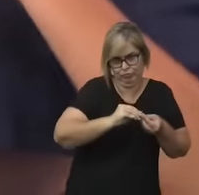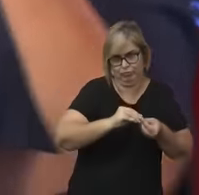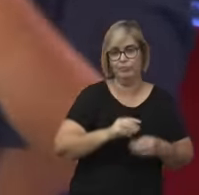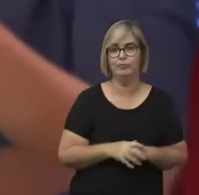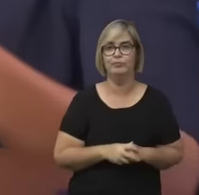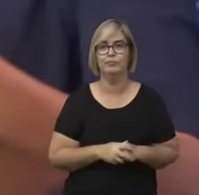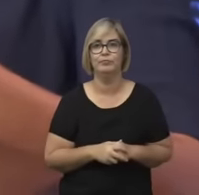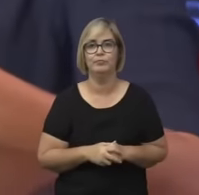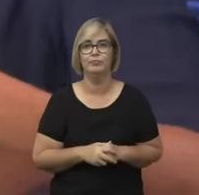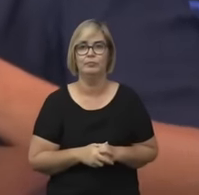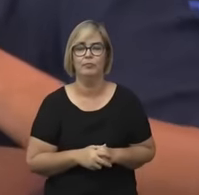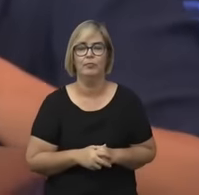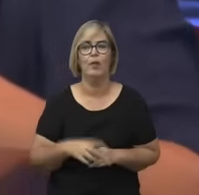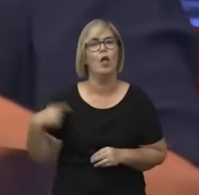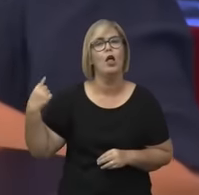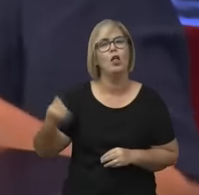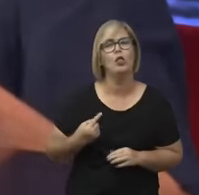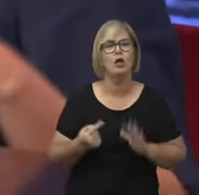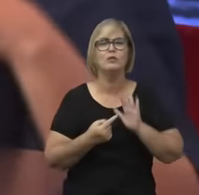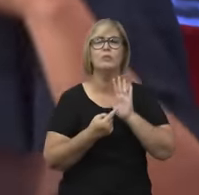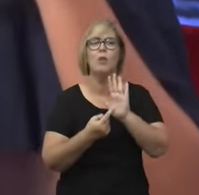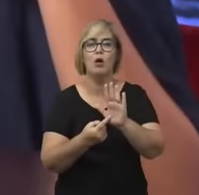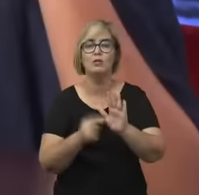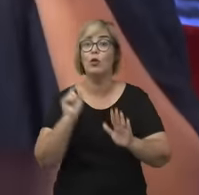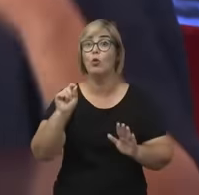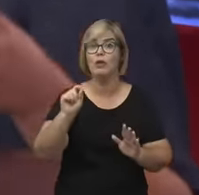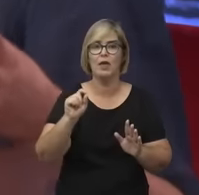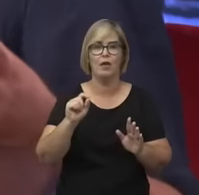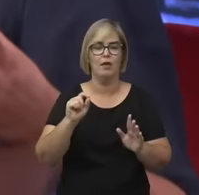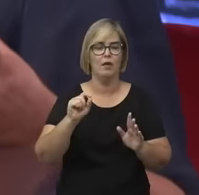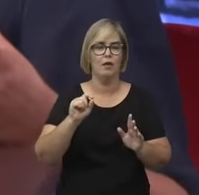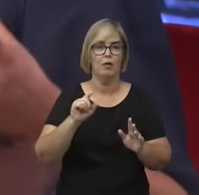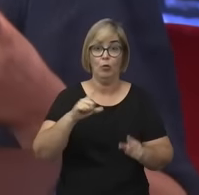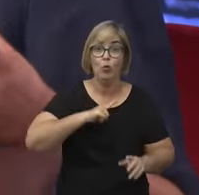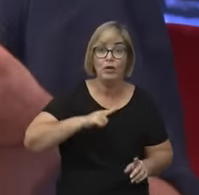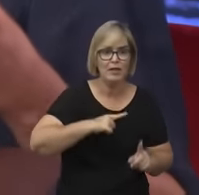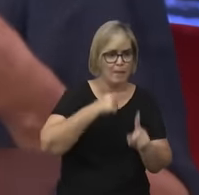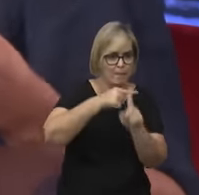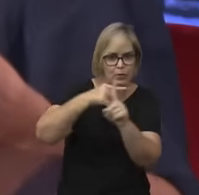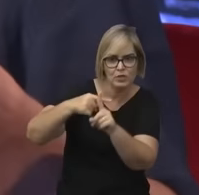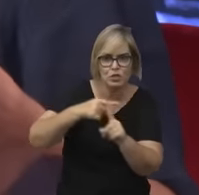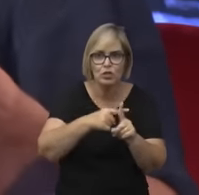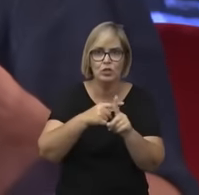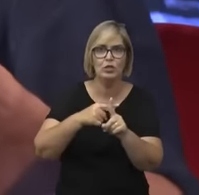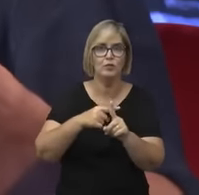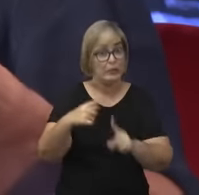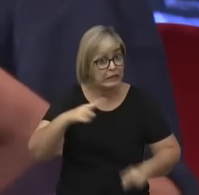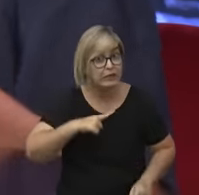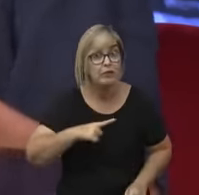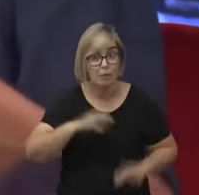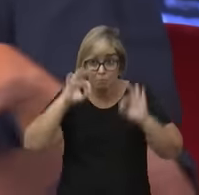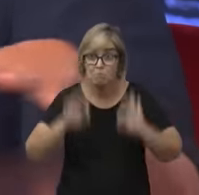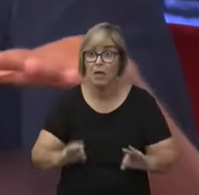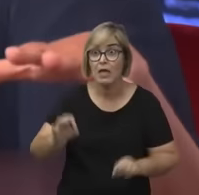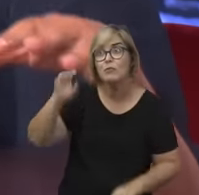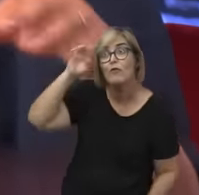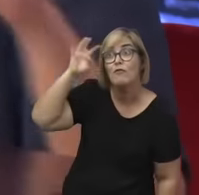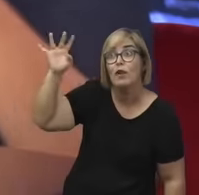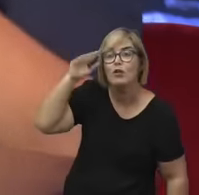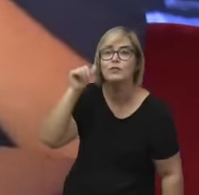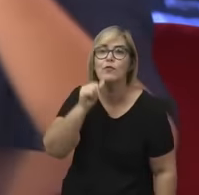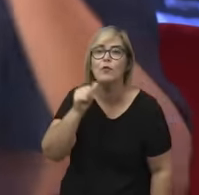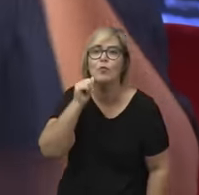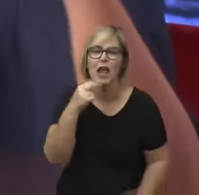primeiro a gente traz as evidências positivas, um conjunto exaustivo de nomes de mulheres filósofas, coloca elas